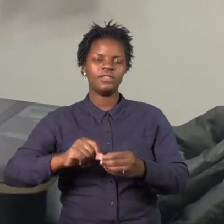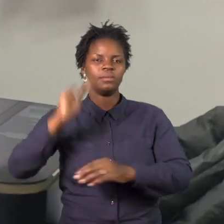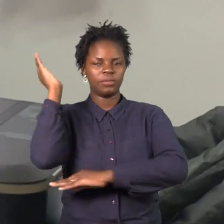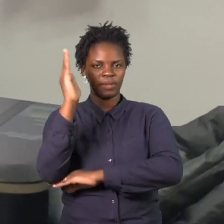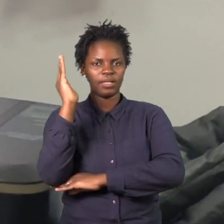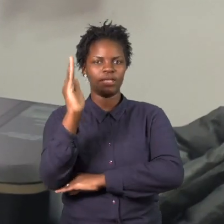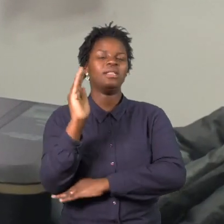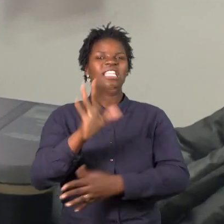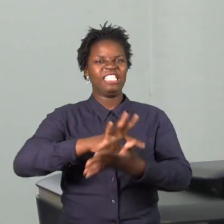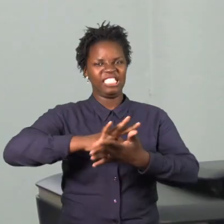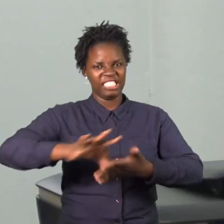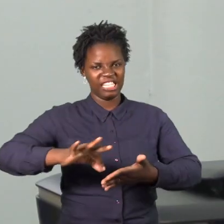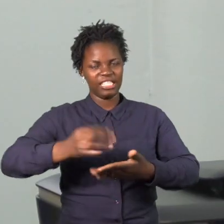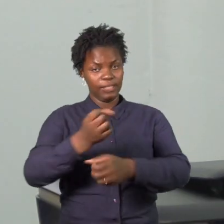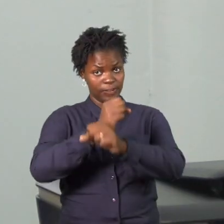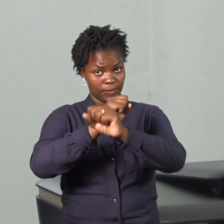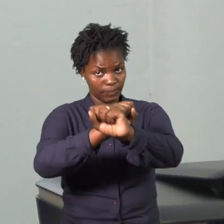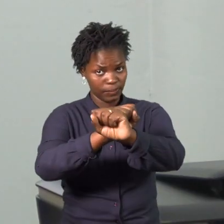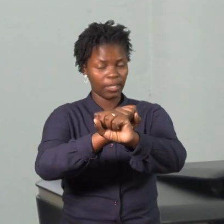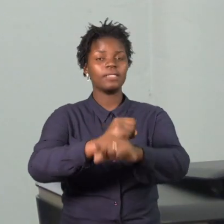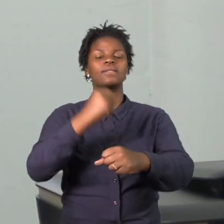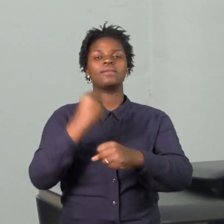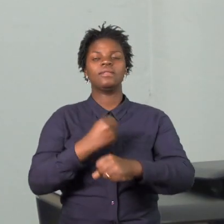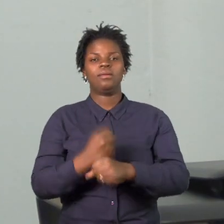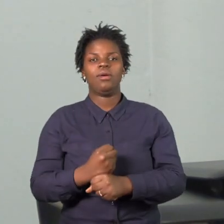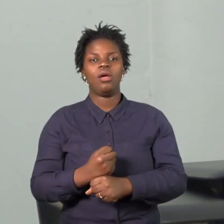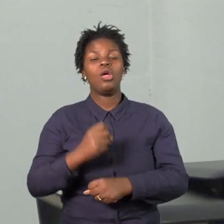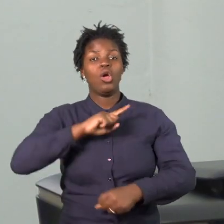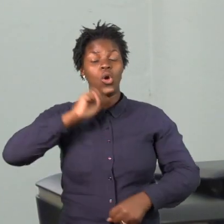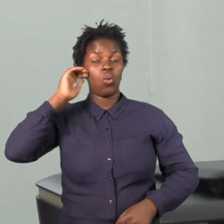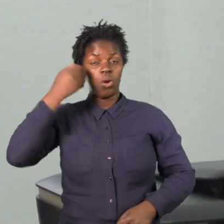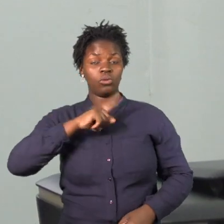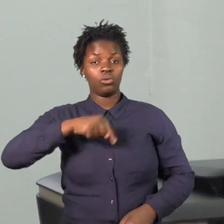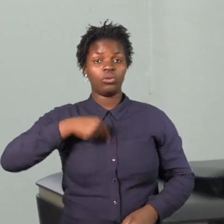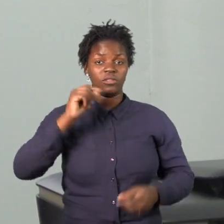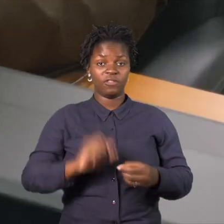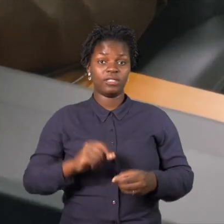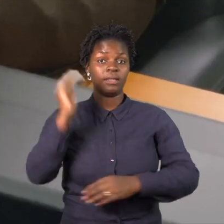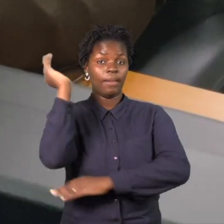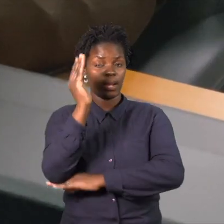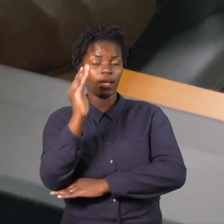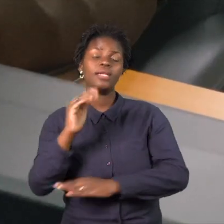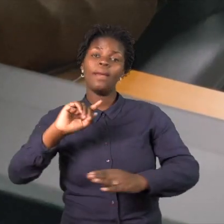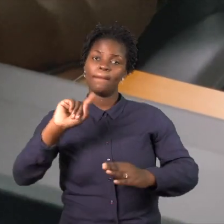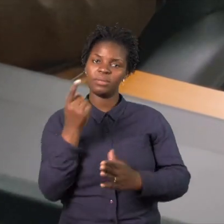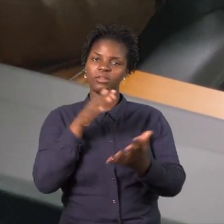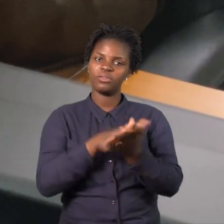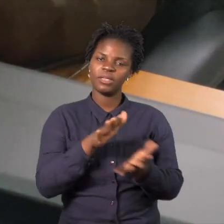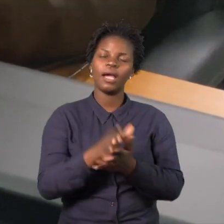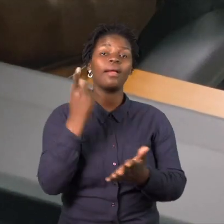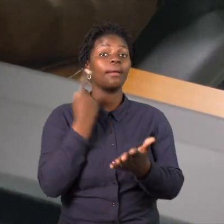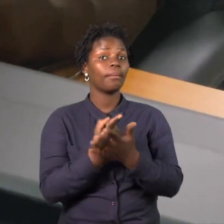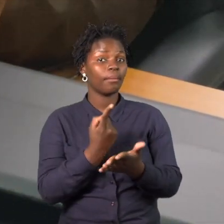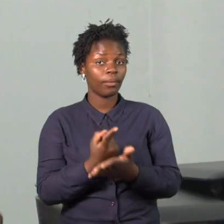explica. Nós vamos sensibilizar, mas temos que punir. Temos que punir. E há casos, por exemplo, em que